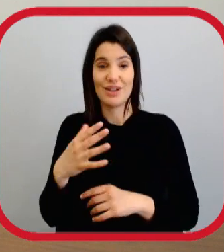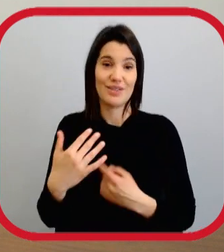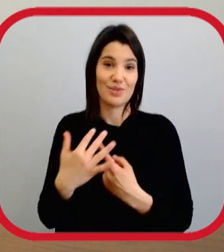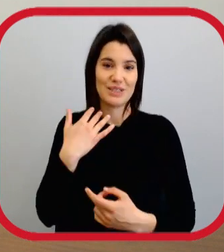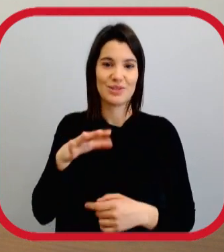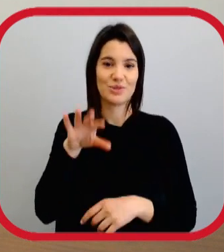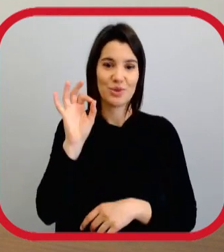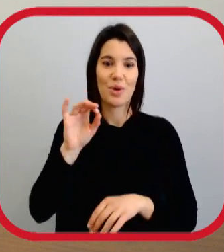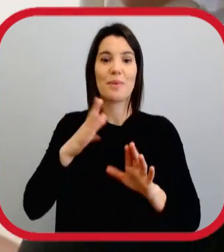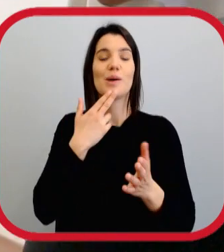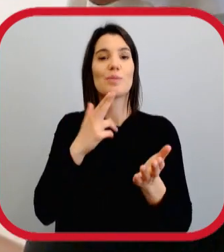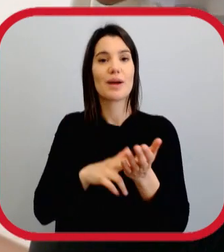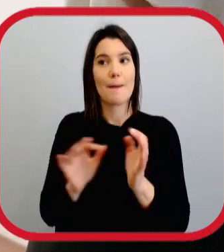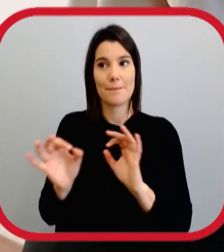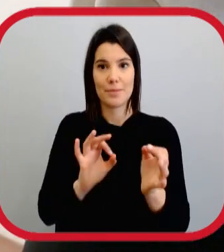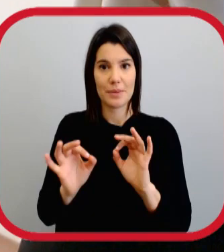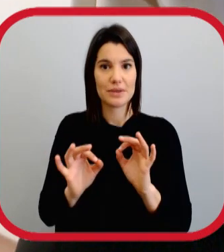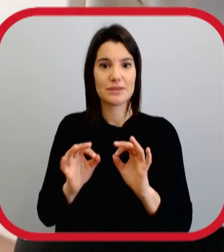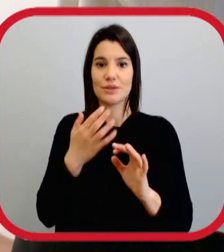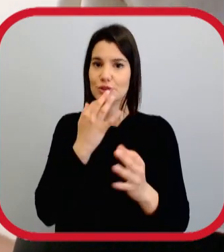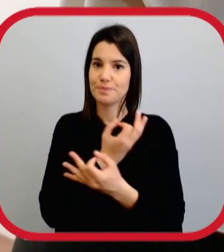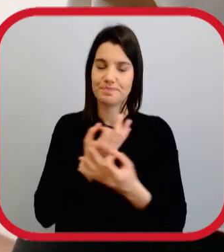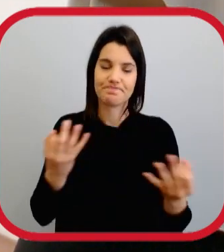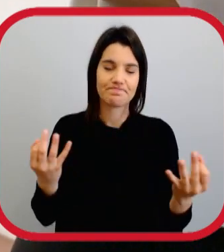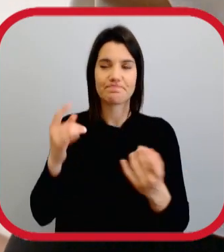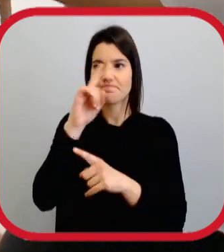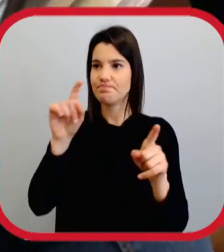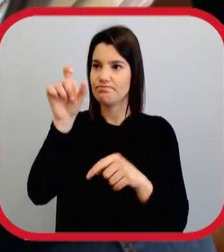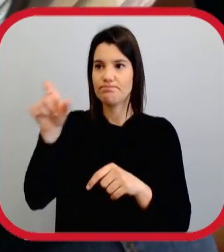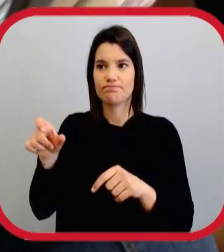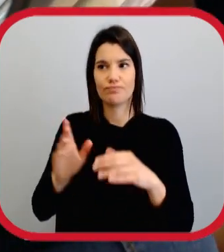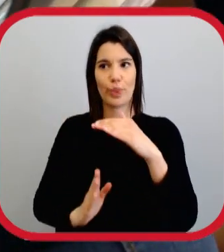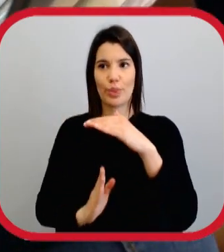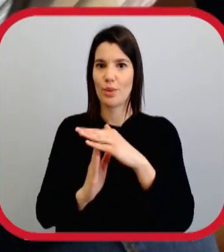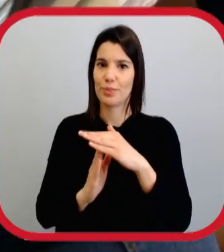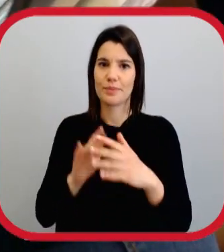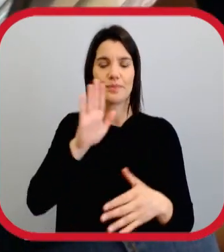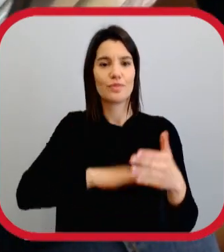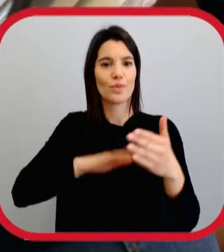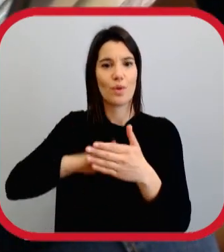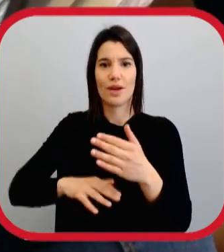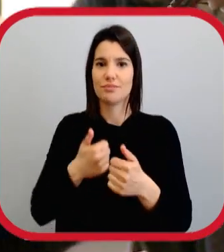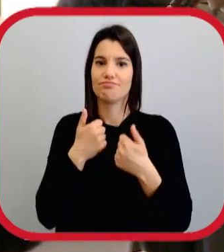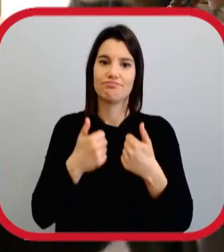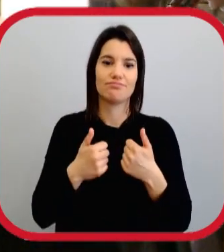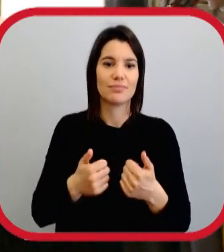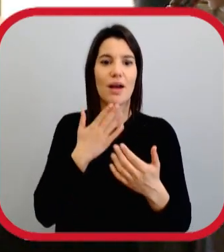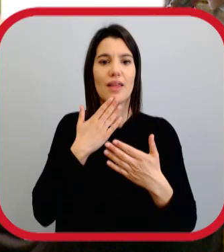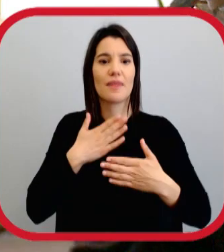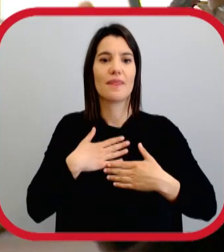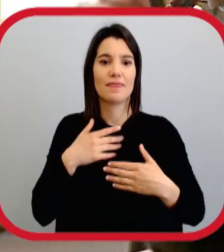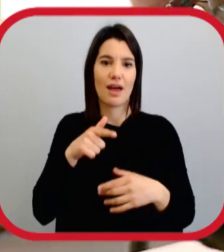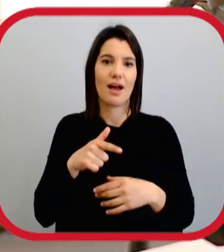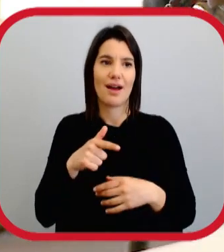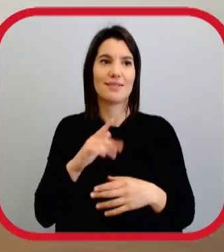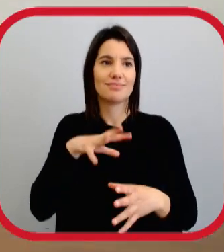escolha. Mas, de facto, uma preparação espetacular, com professores de topo, colegas incríveis,